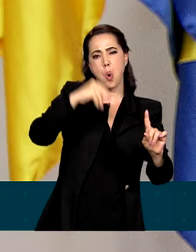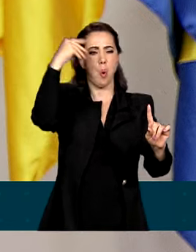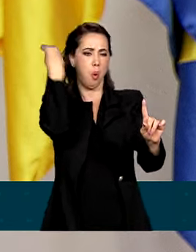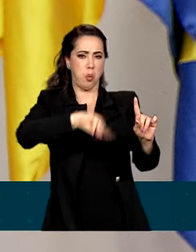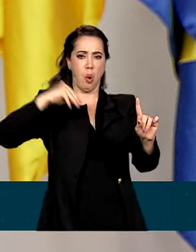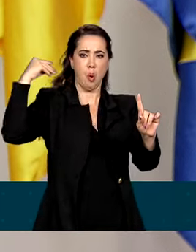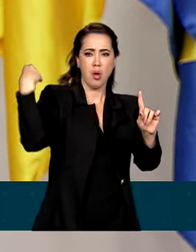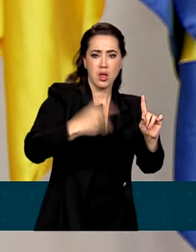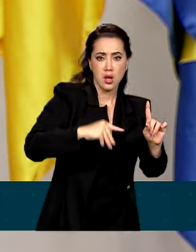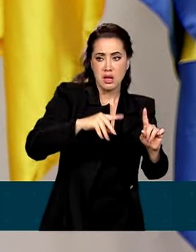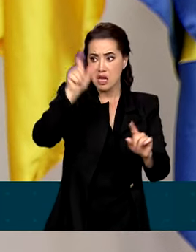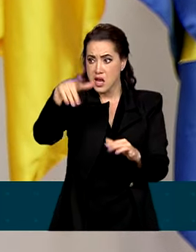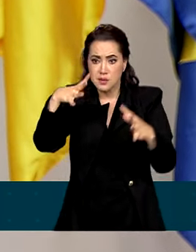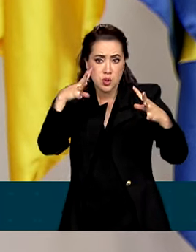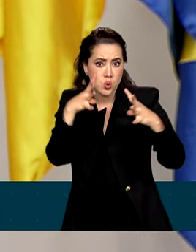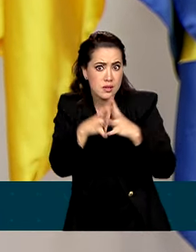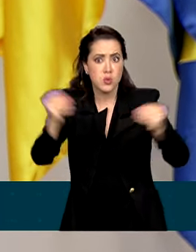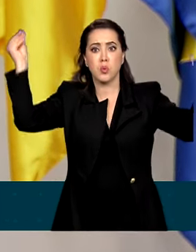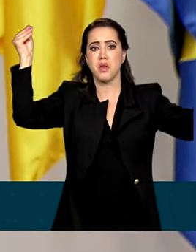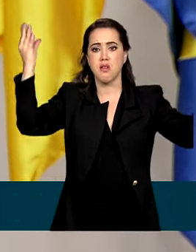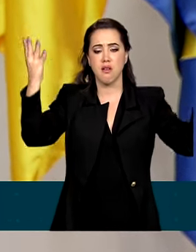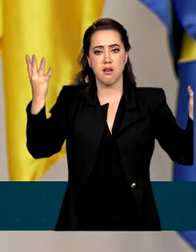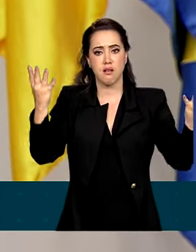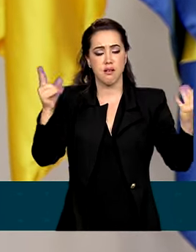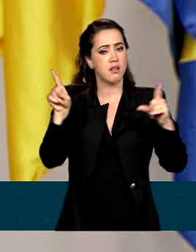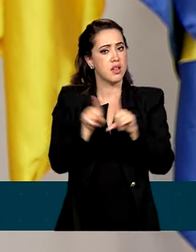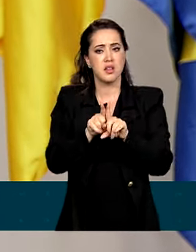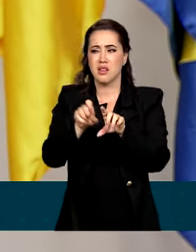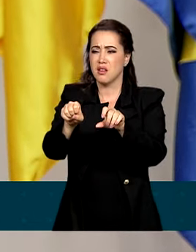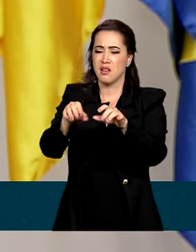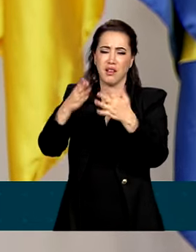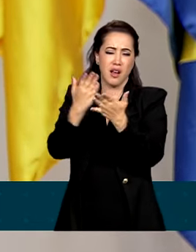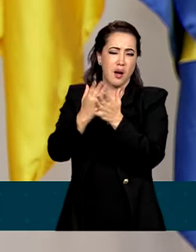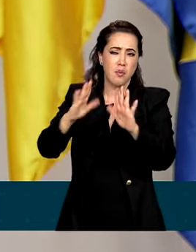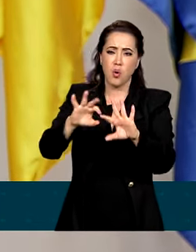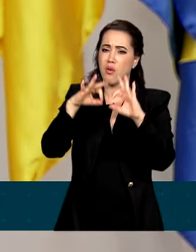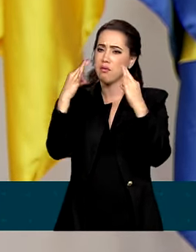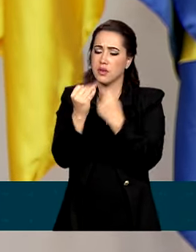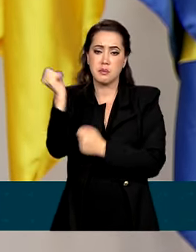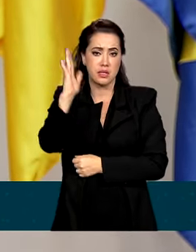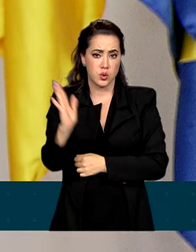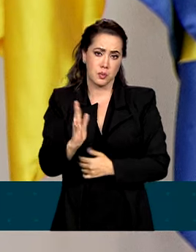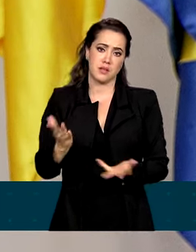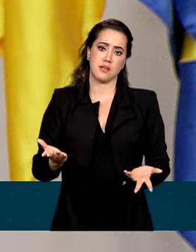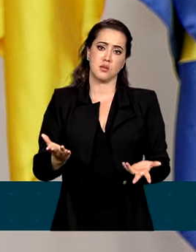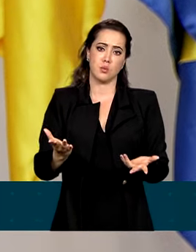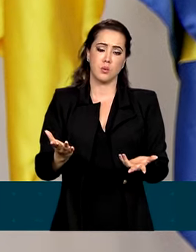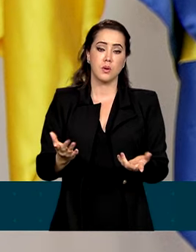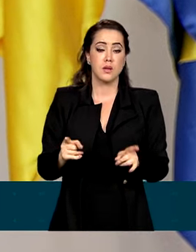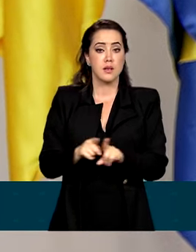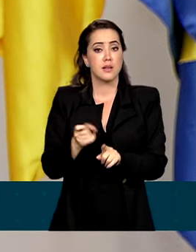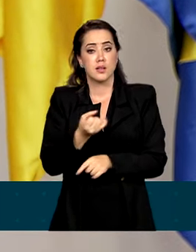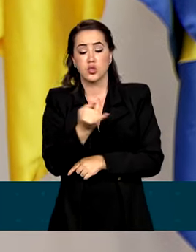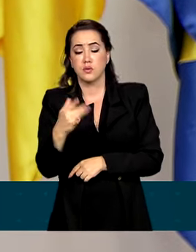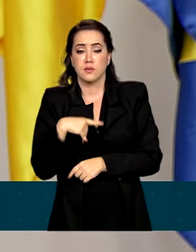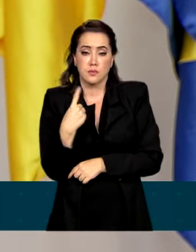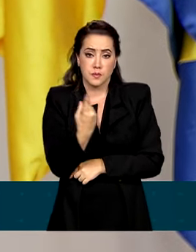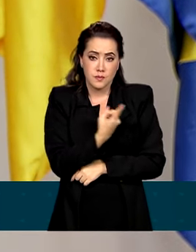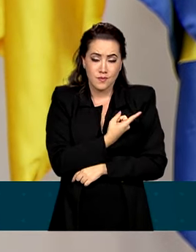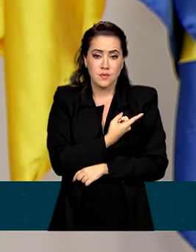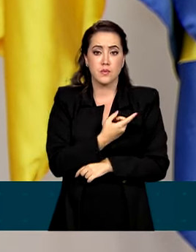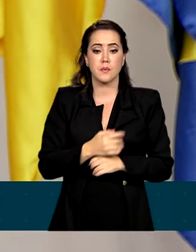casos horrendos de desaparecimento forçado que destroem famílias brasileiras. Senhoras e senhores, quando muitos de nós,